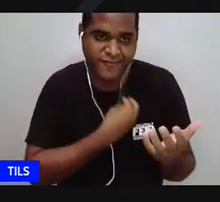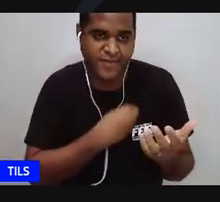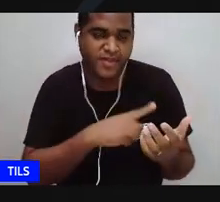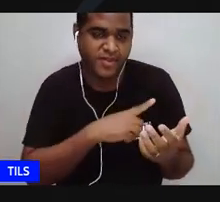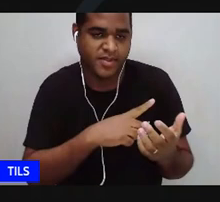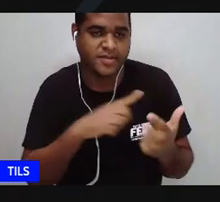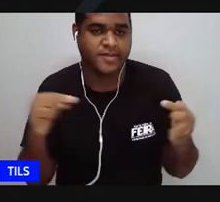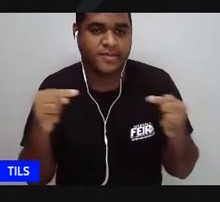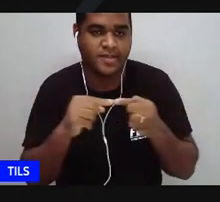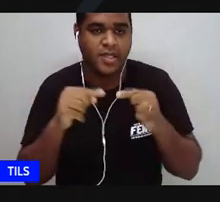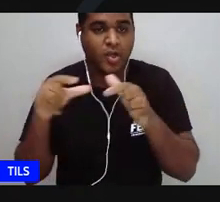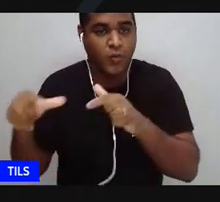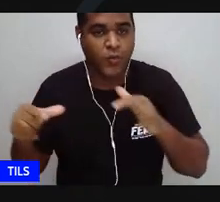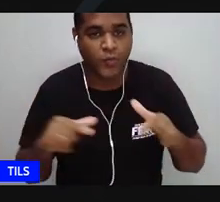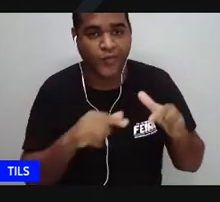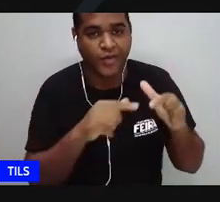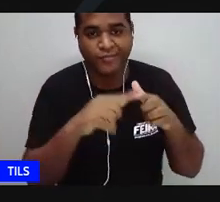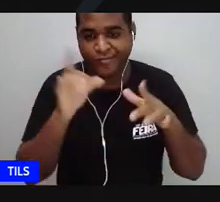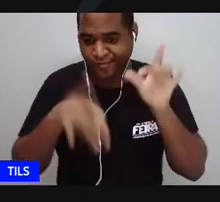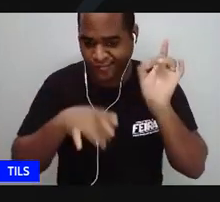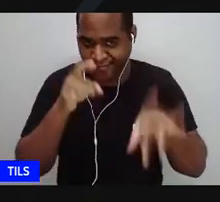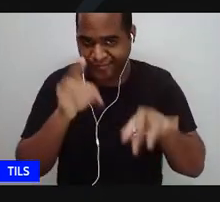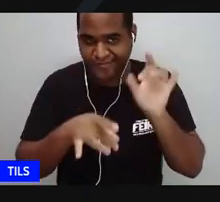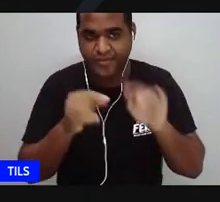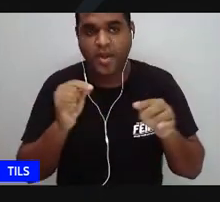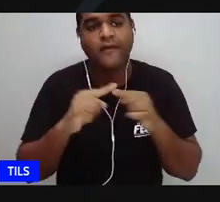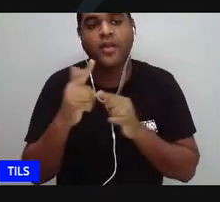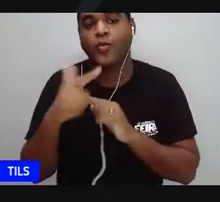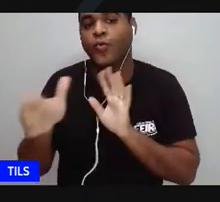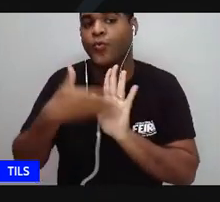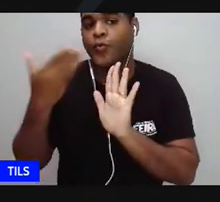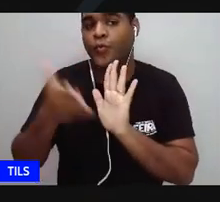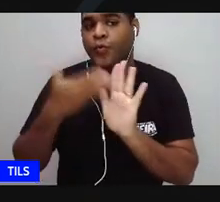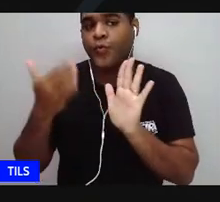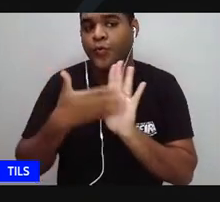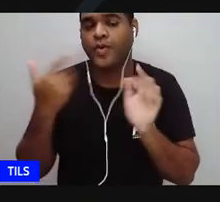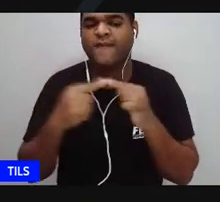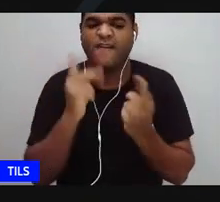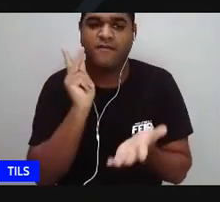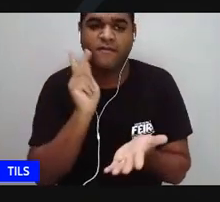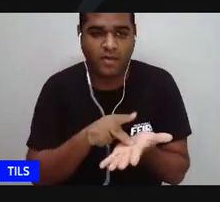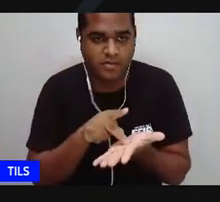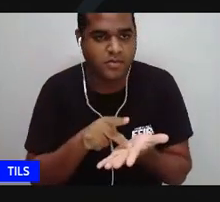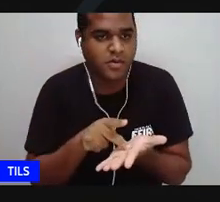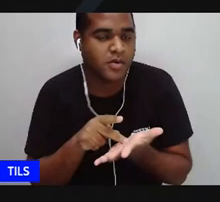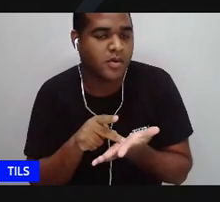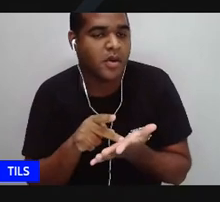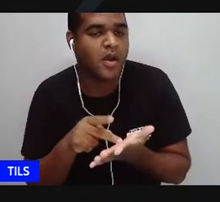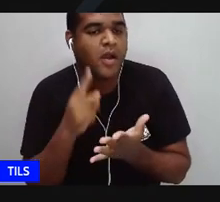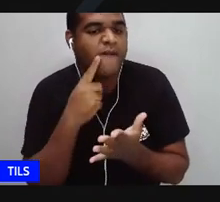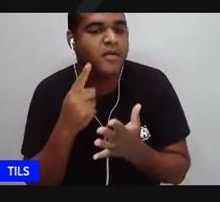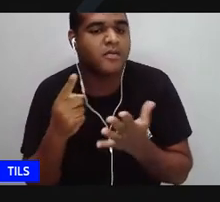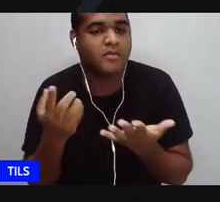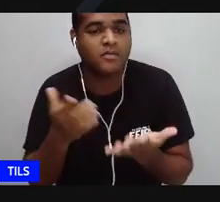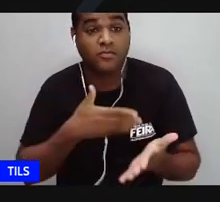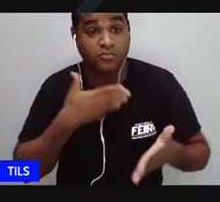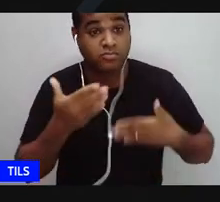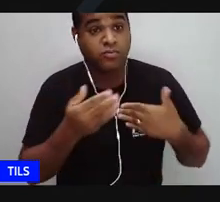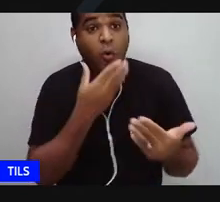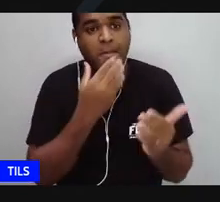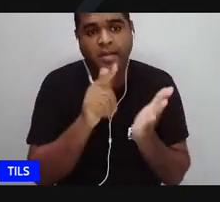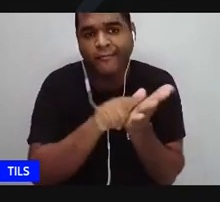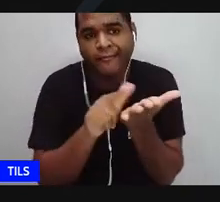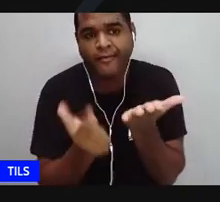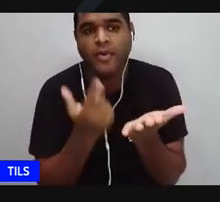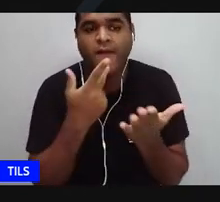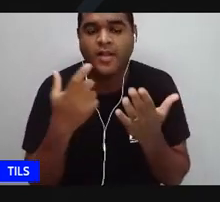deveriam entrar no quarto de desprezo, que não entrou, que dá outro livro. Então ele foi muito mais feliz, então o quarto de desprezo, o esses jornalistas andaram, eu acho que